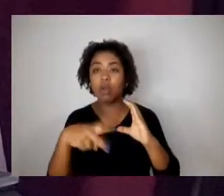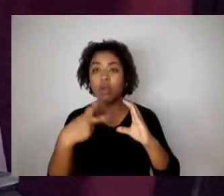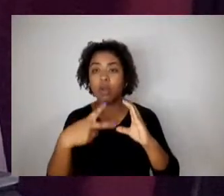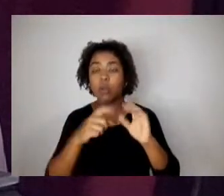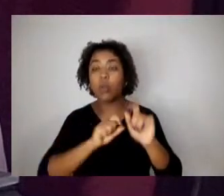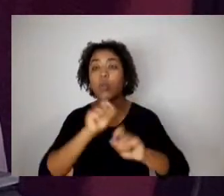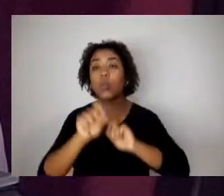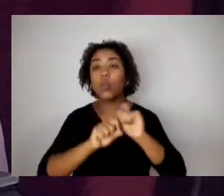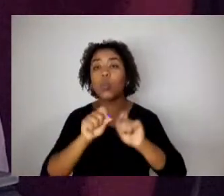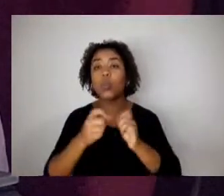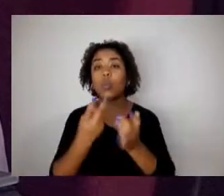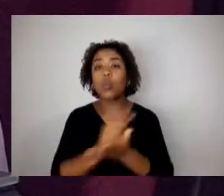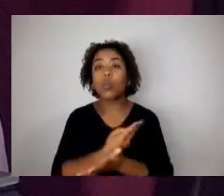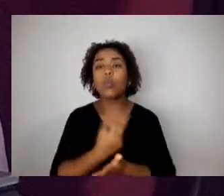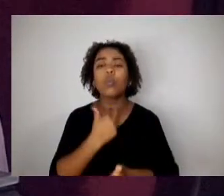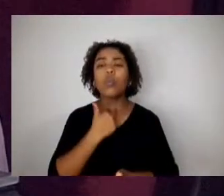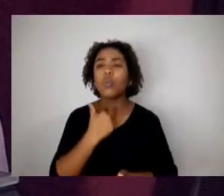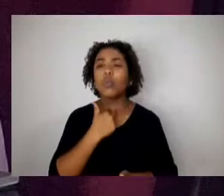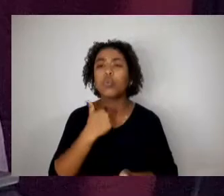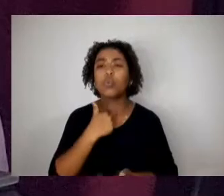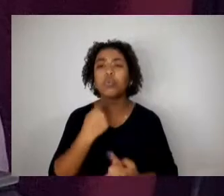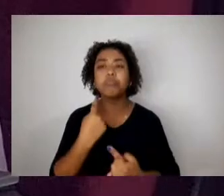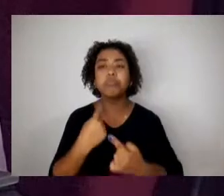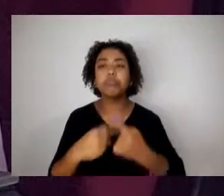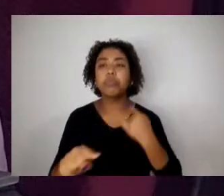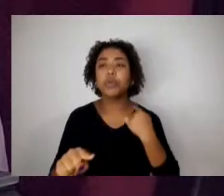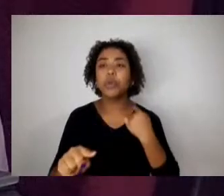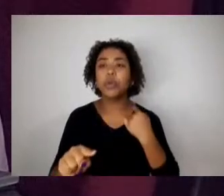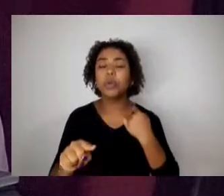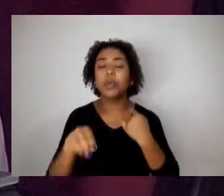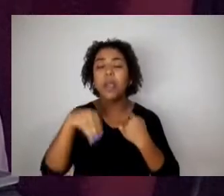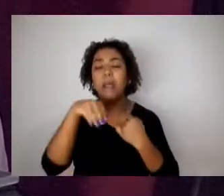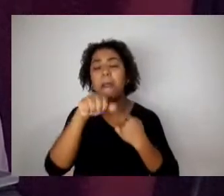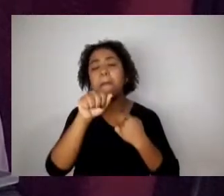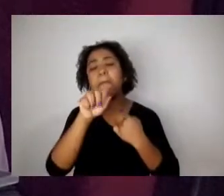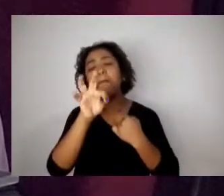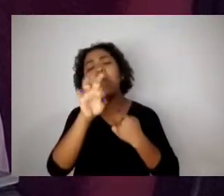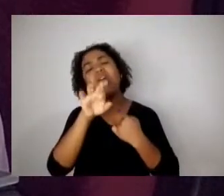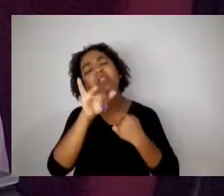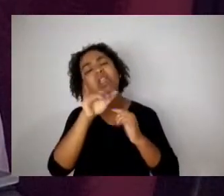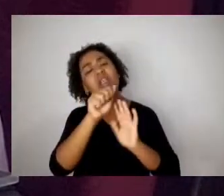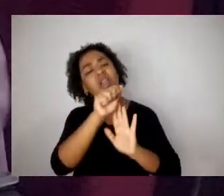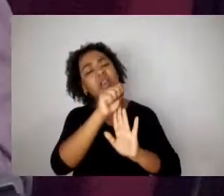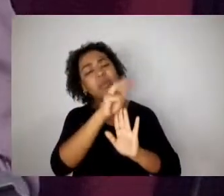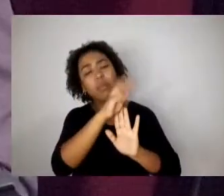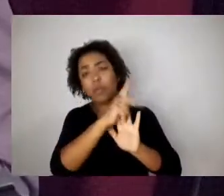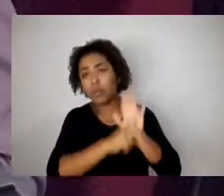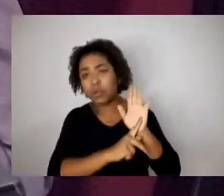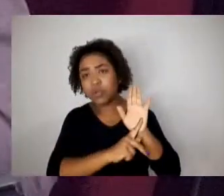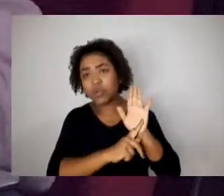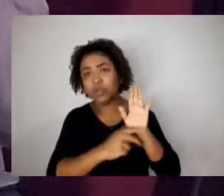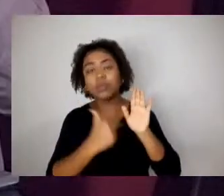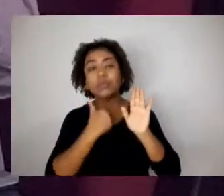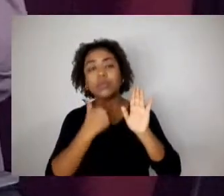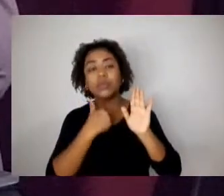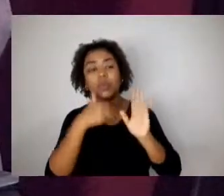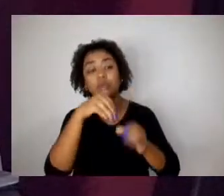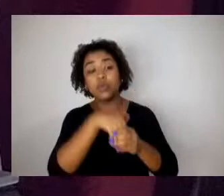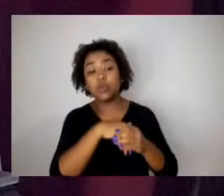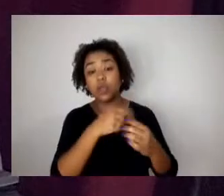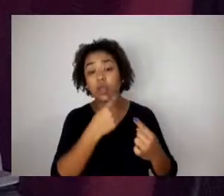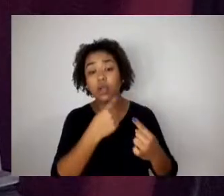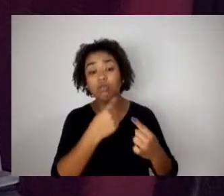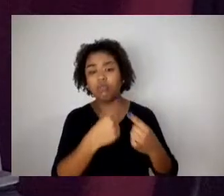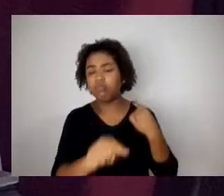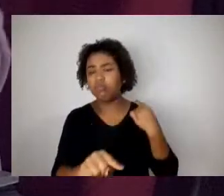as matérias, nós temos que deliberar as matérias, seja favorável ou contra, mas tem que votar. É o meu papel mesmo, eu sendo o contrário. Mas eu respeito